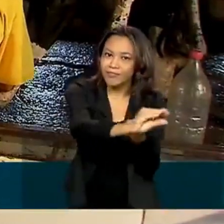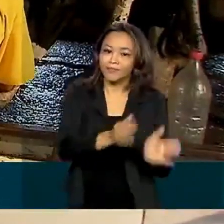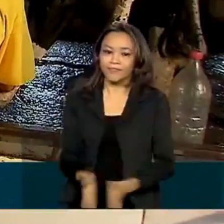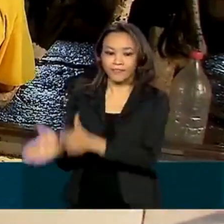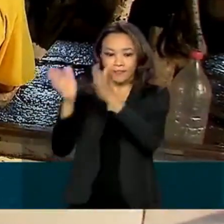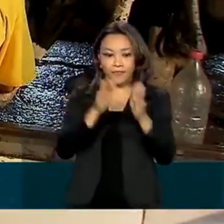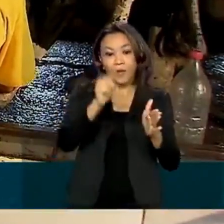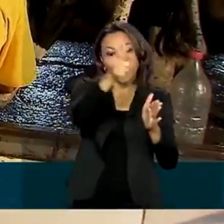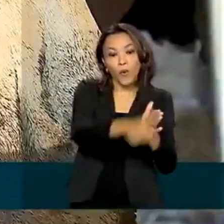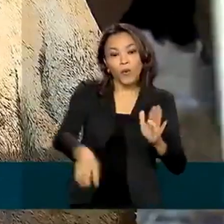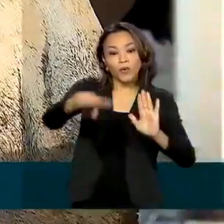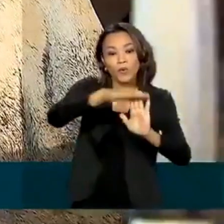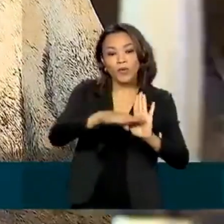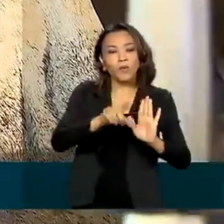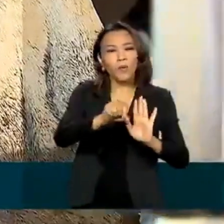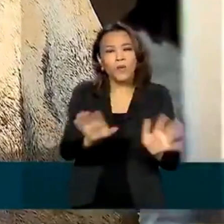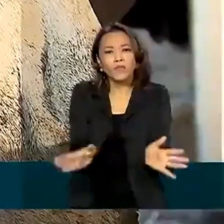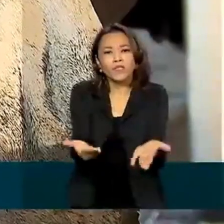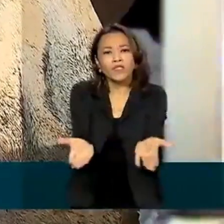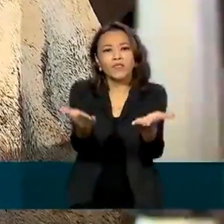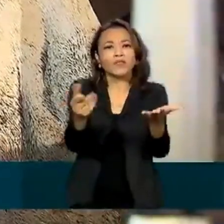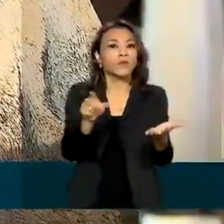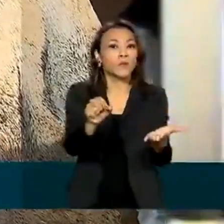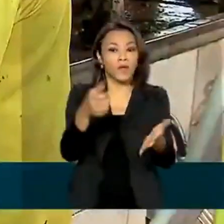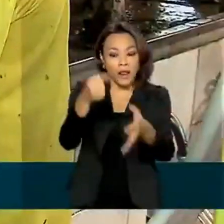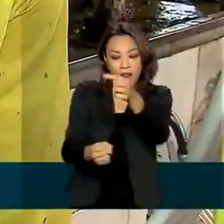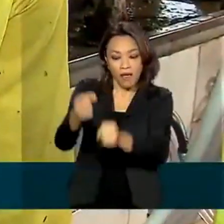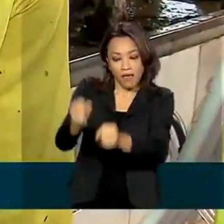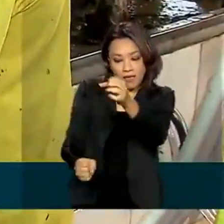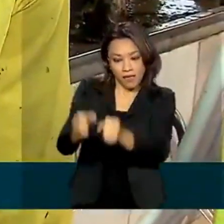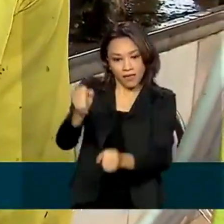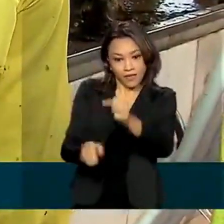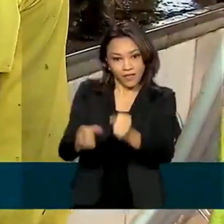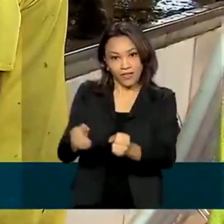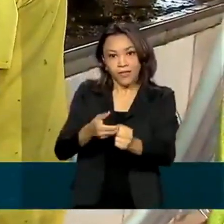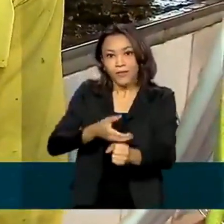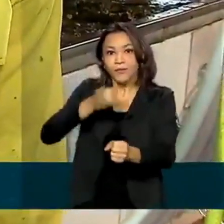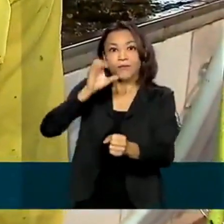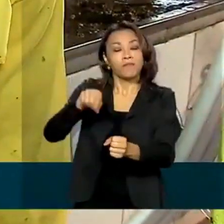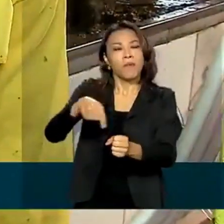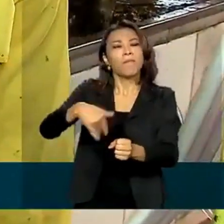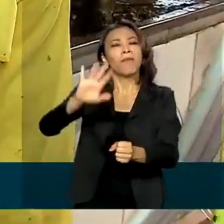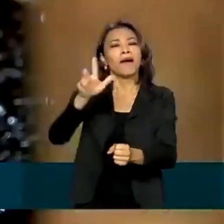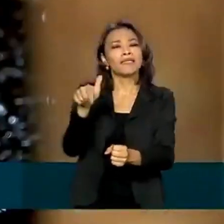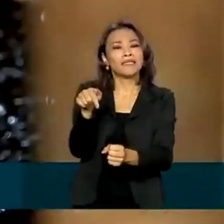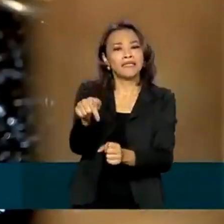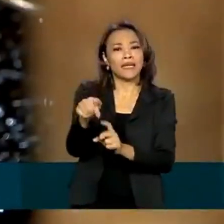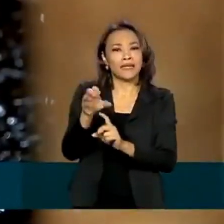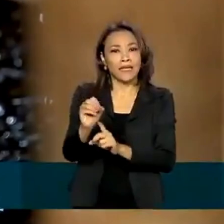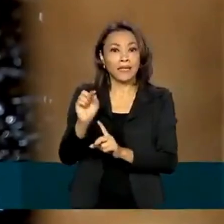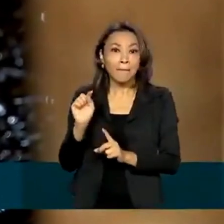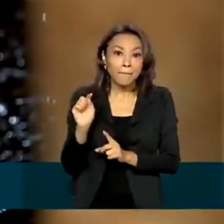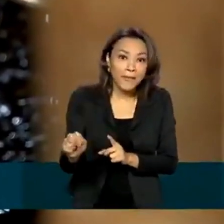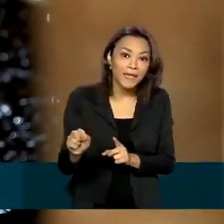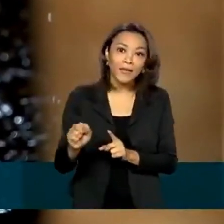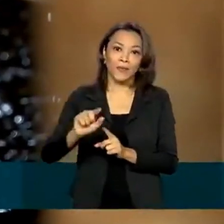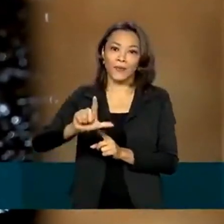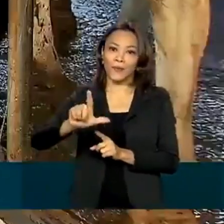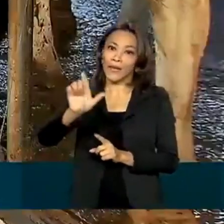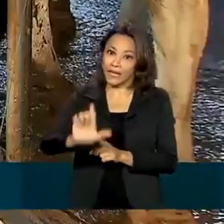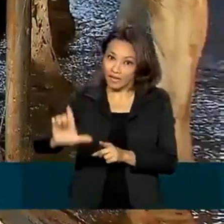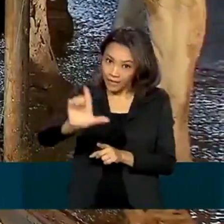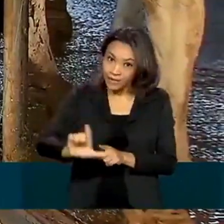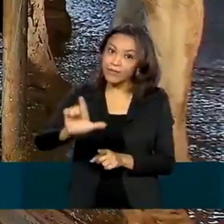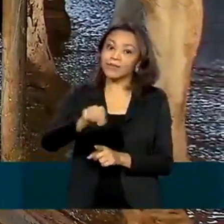programa foi o incentivo à produção e ao consumo de leite. No ano passado, foram mais de 70 mil litros adquiridos